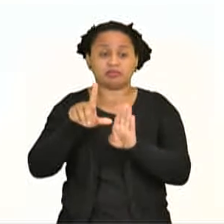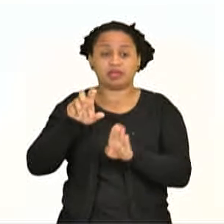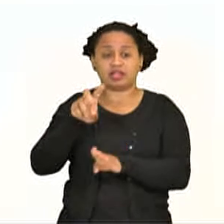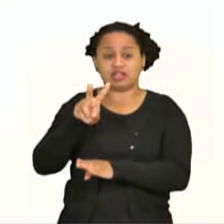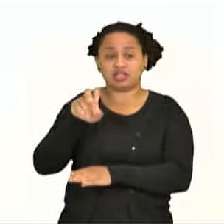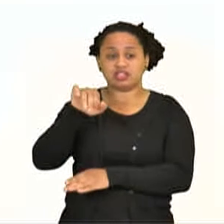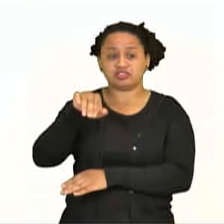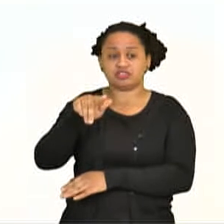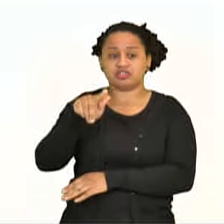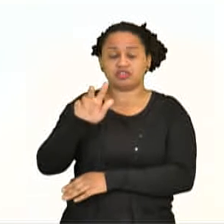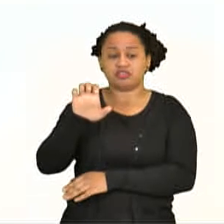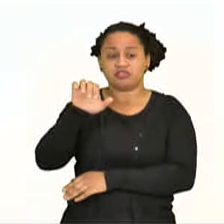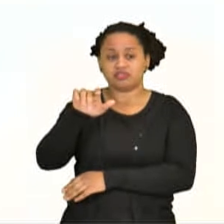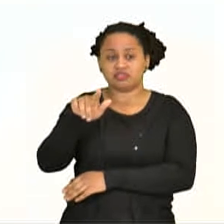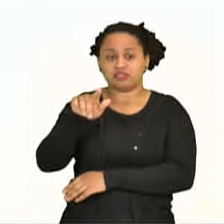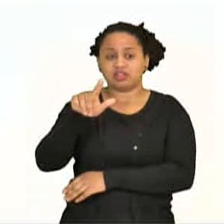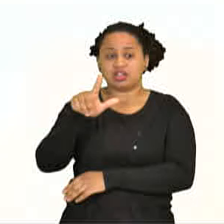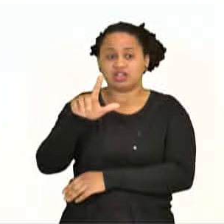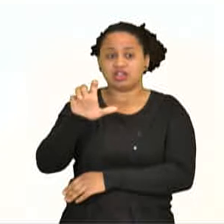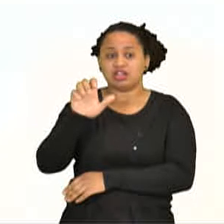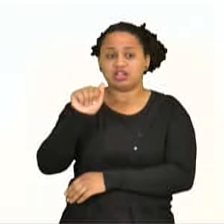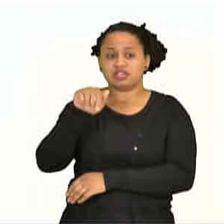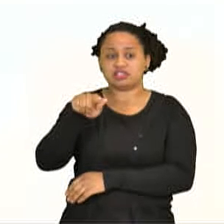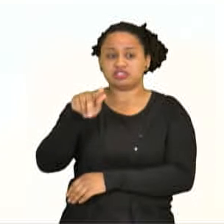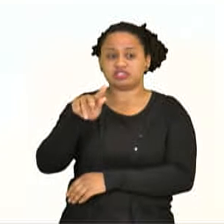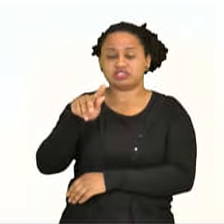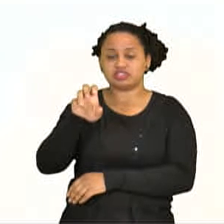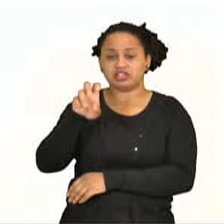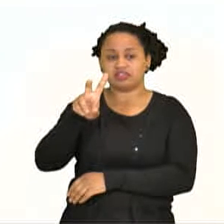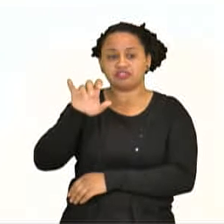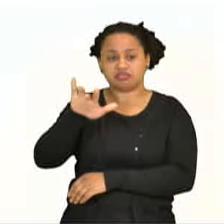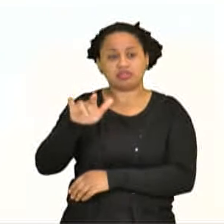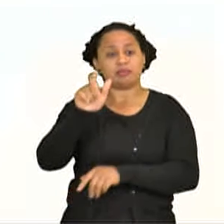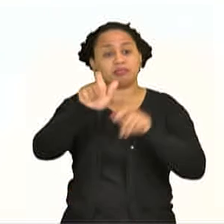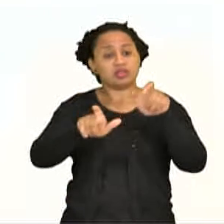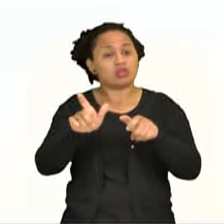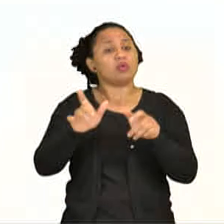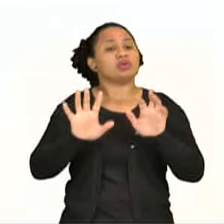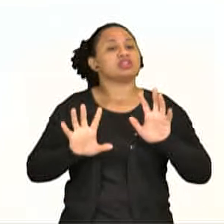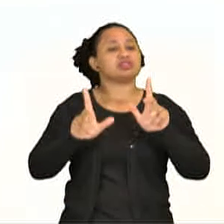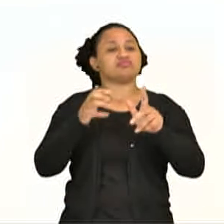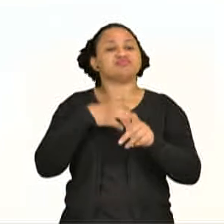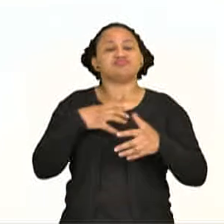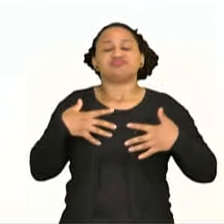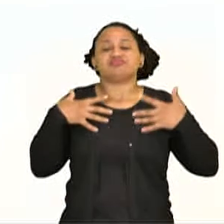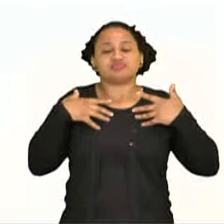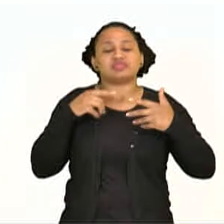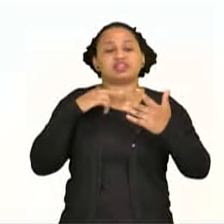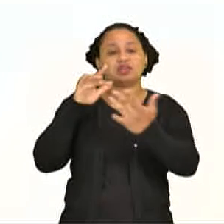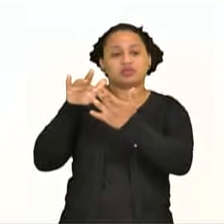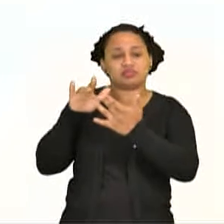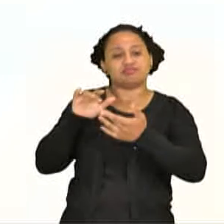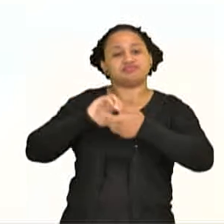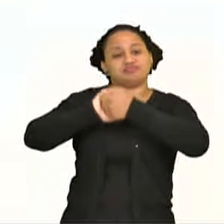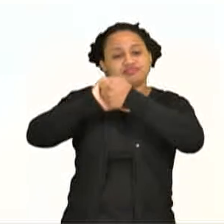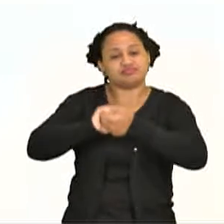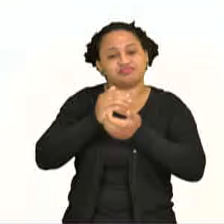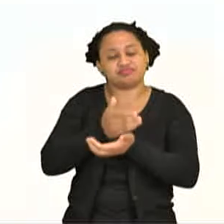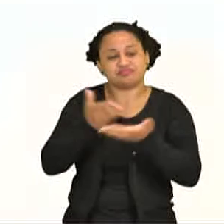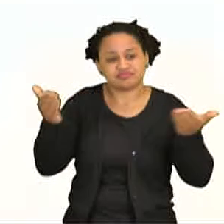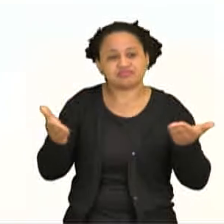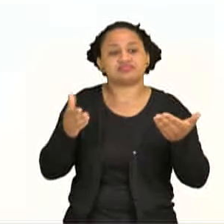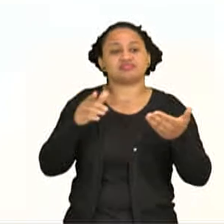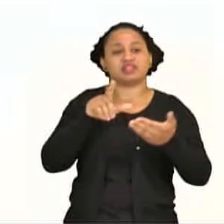reais com quem qualquer um se sente privilegiado por manter contato. Com os mais amigáveis cumprimentos a você,